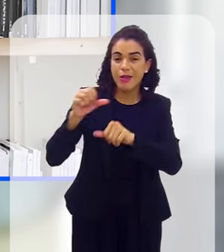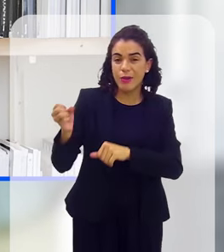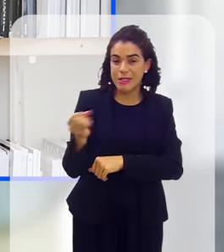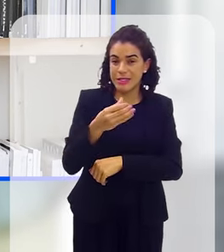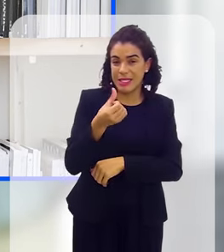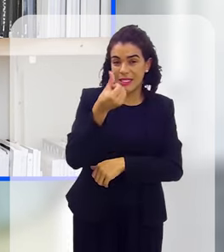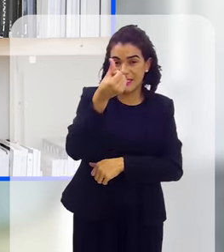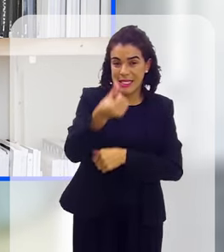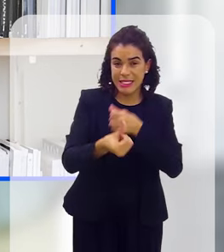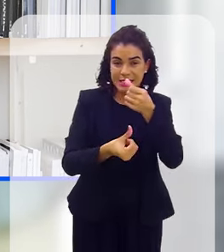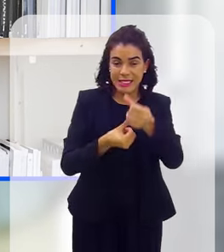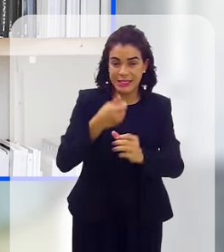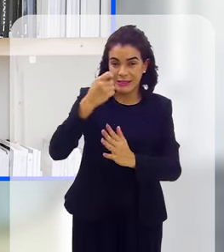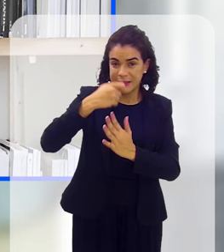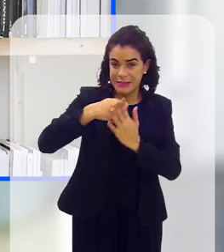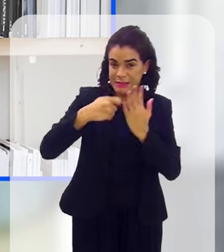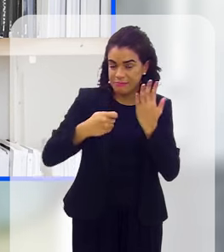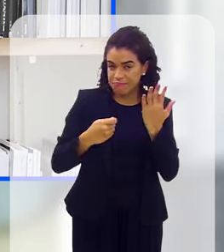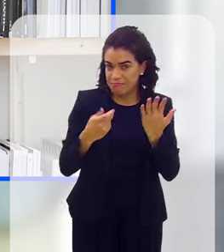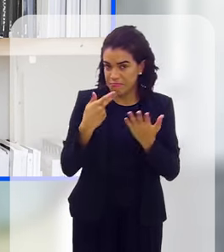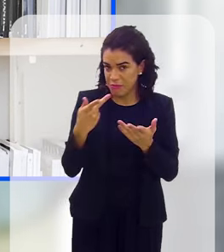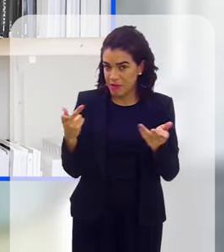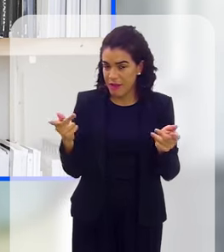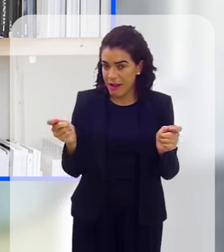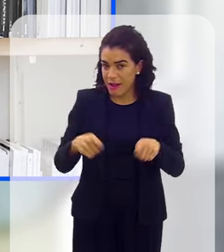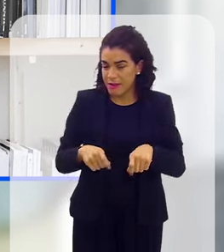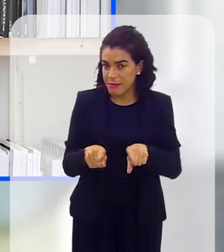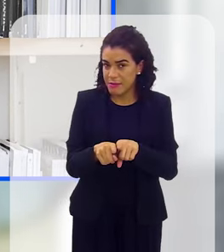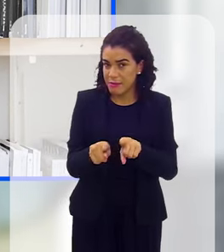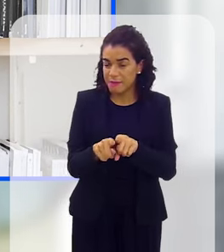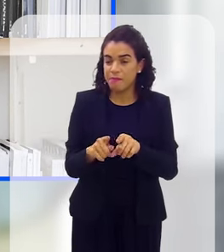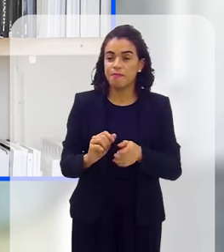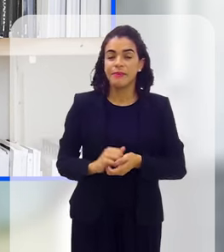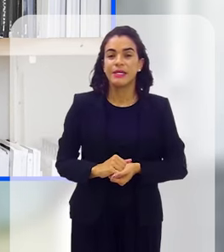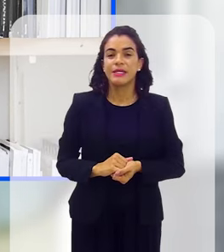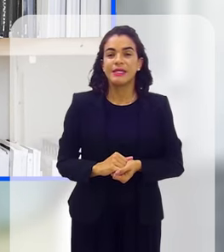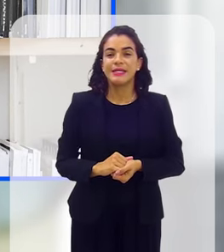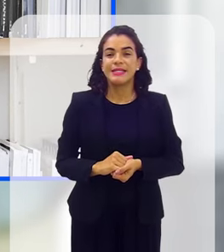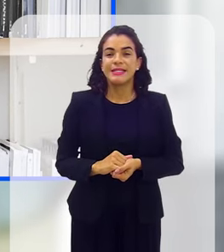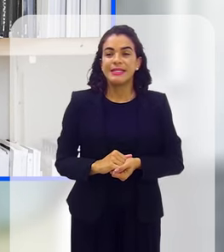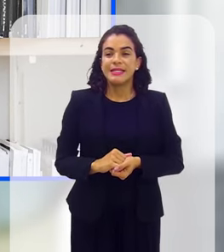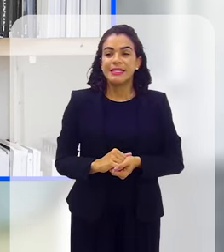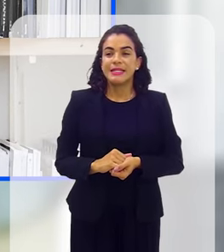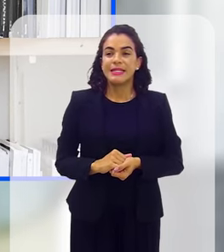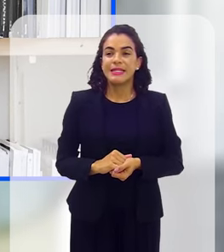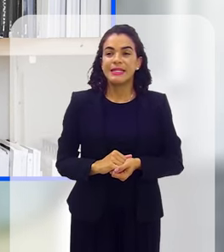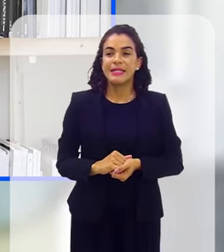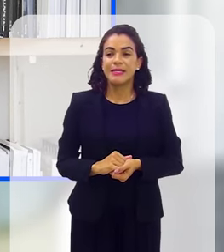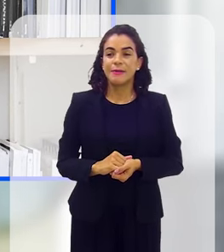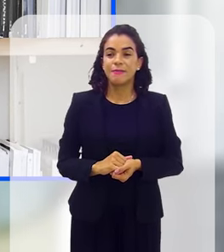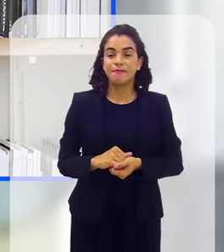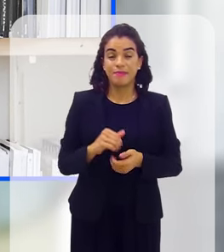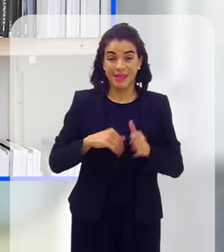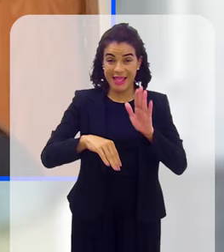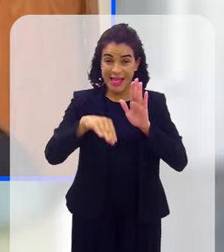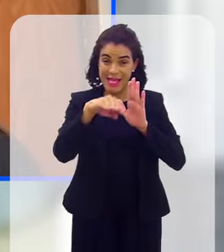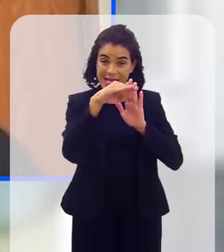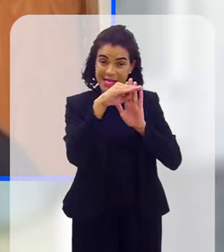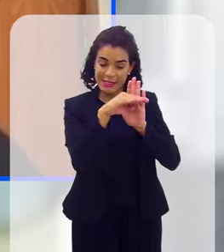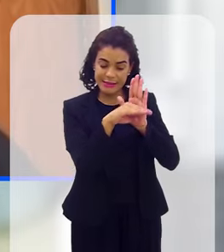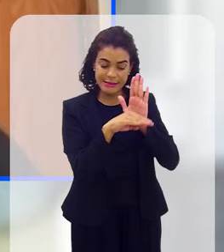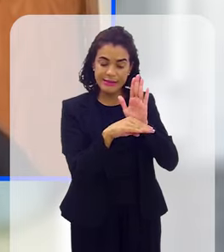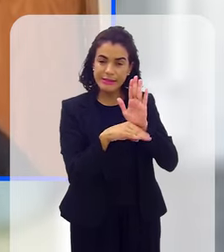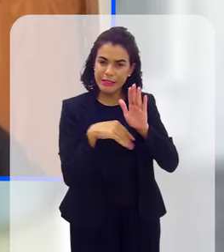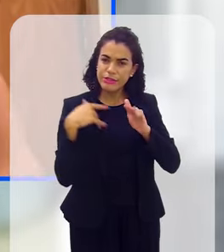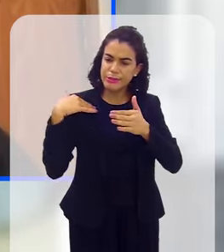falar um pouco sobre essa lista também. Faz o contexto para a gente em relação a isso. Essa lista